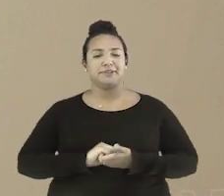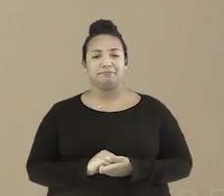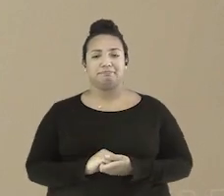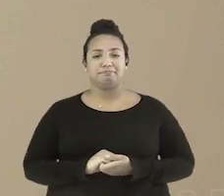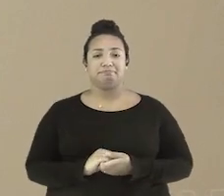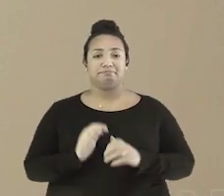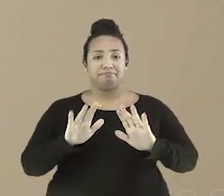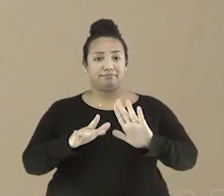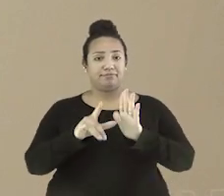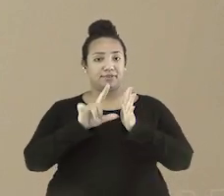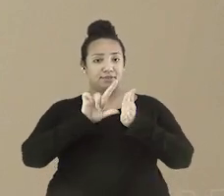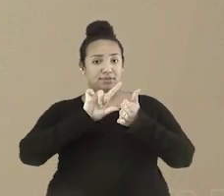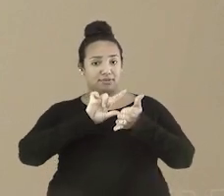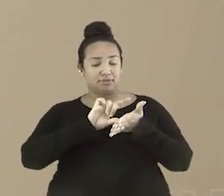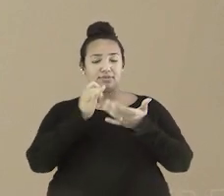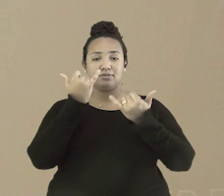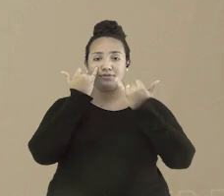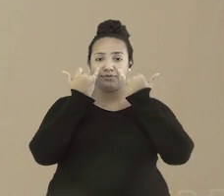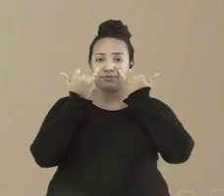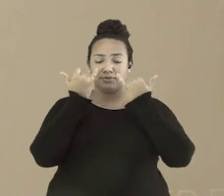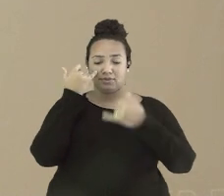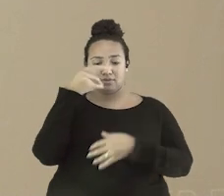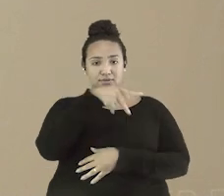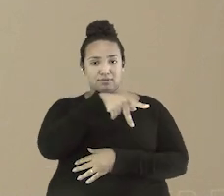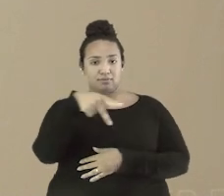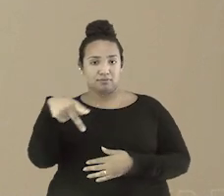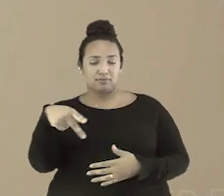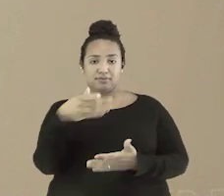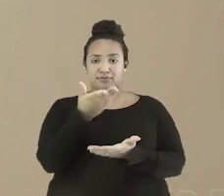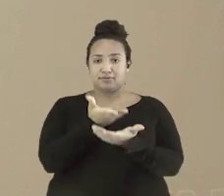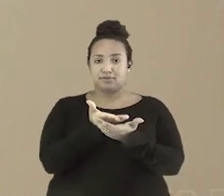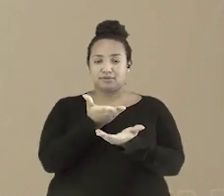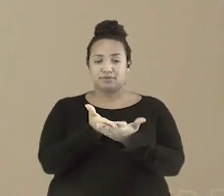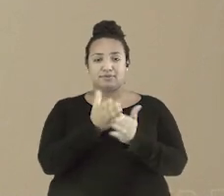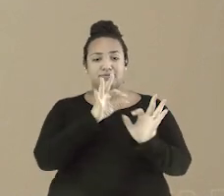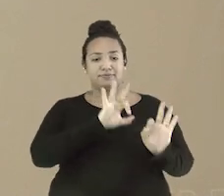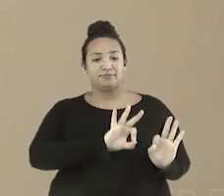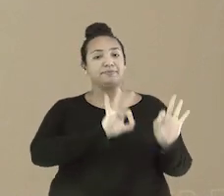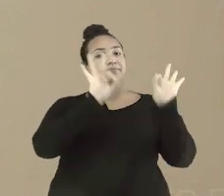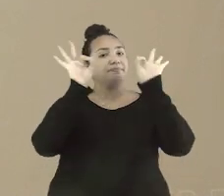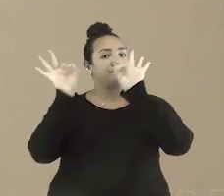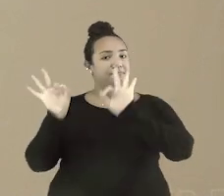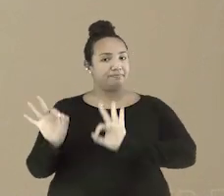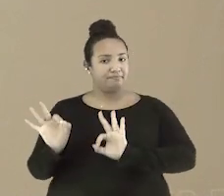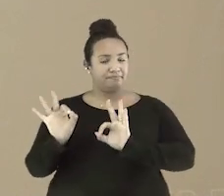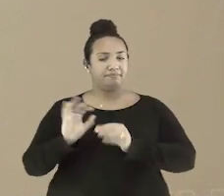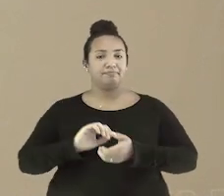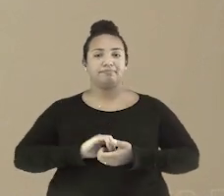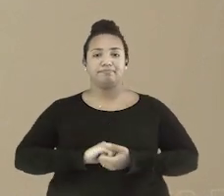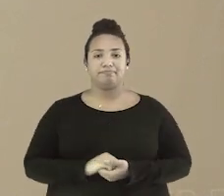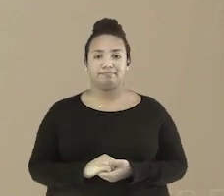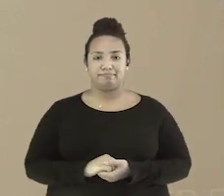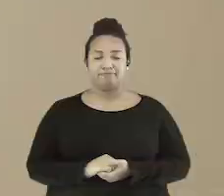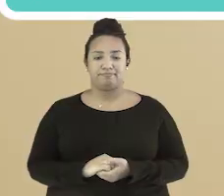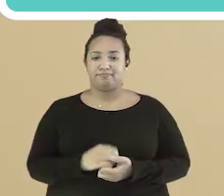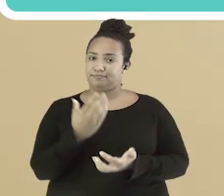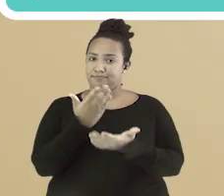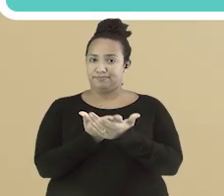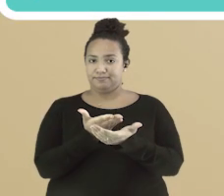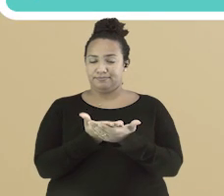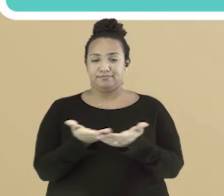começar, vou passar algumas informações aos professores e as professoras que estiverem nos acompanhando.